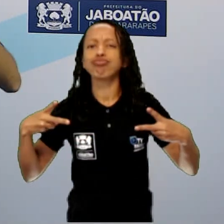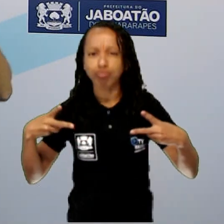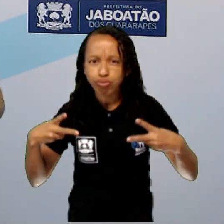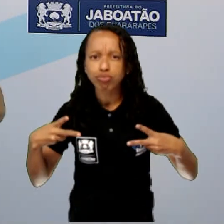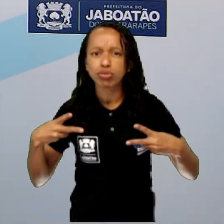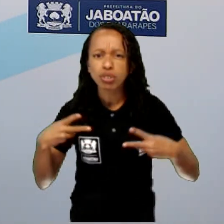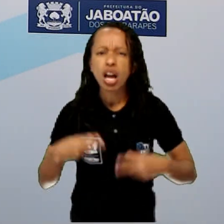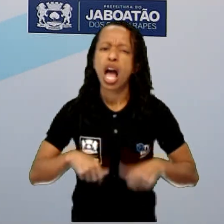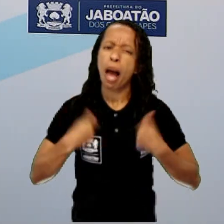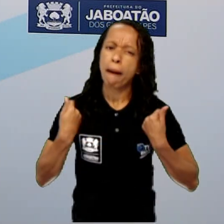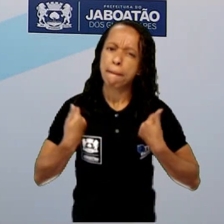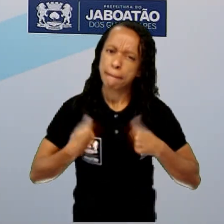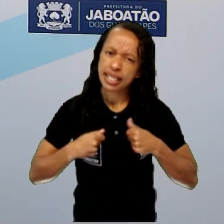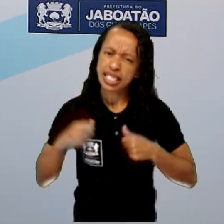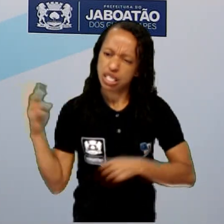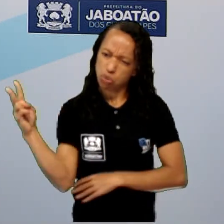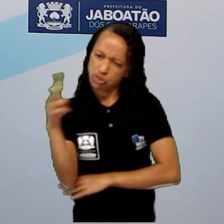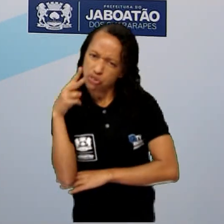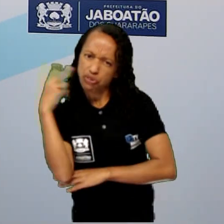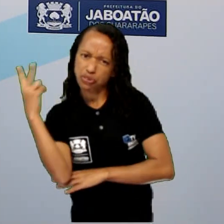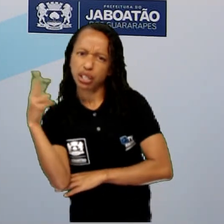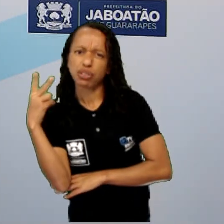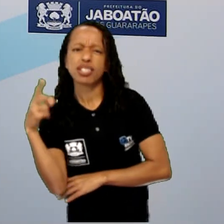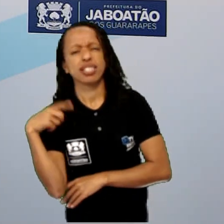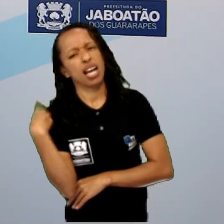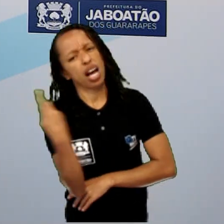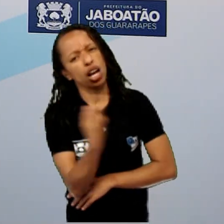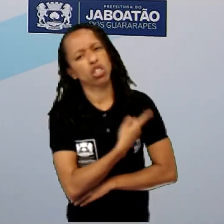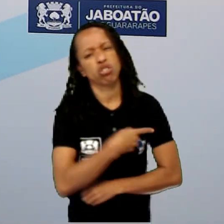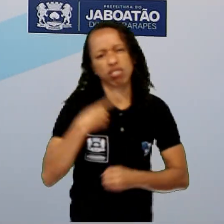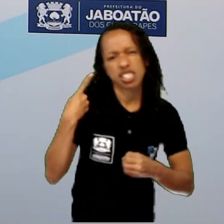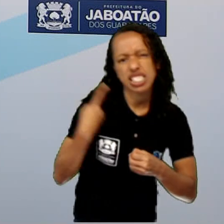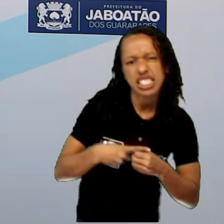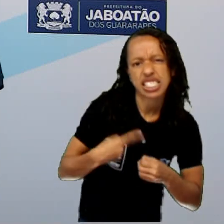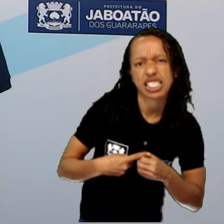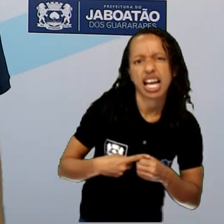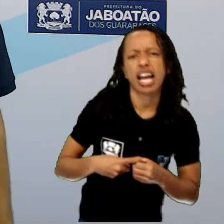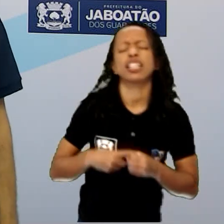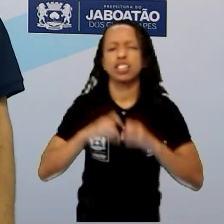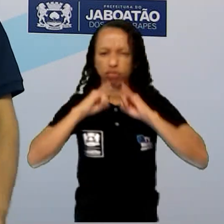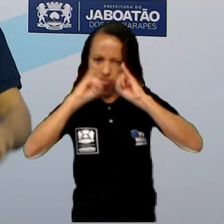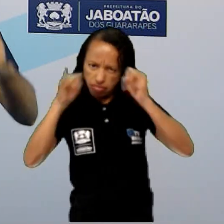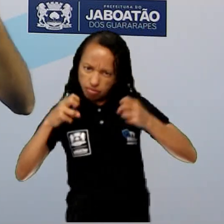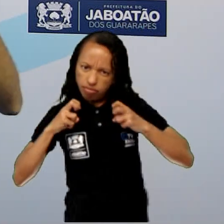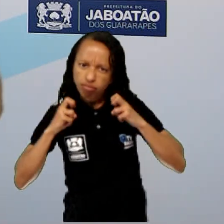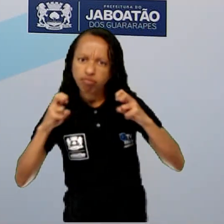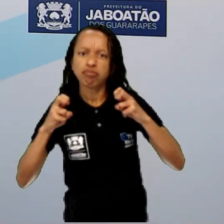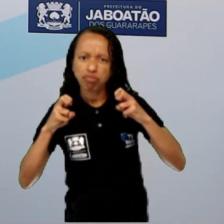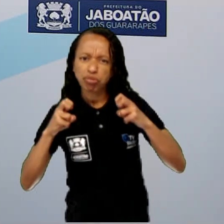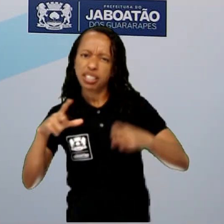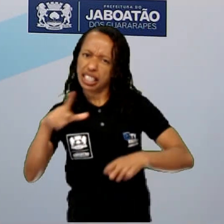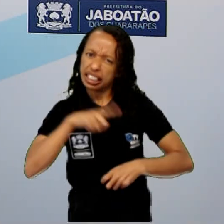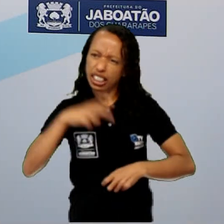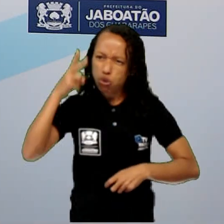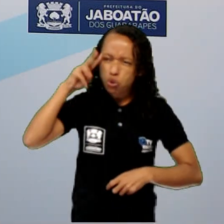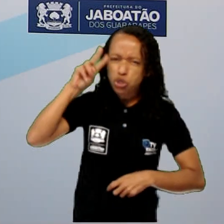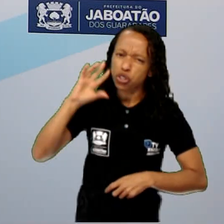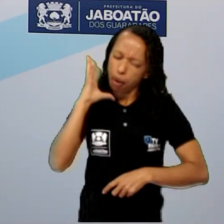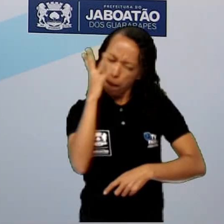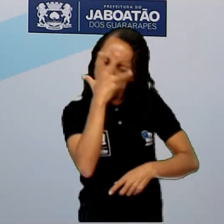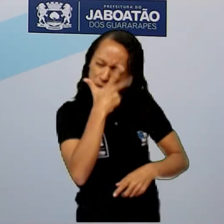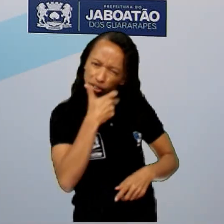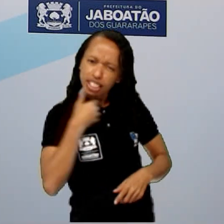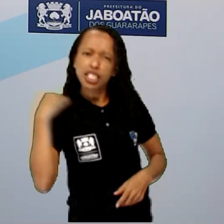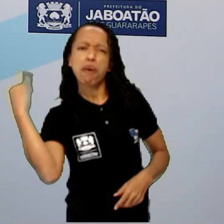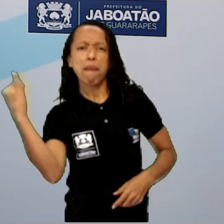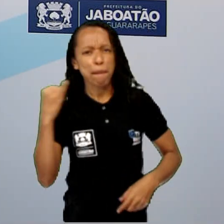que dar valor cada vez mais para a nossa cidade, para a nossa terra Jaboatão, que ela tem uma história muito bonita, uma história muito